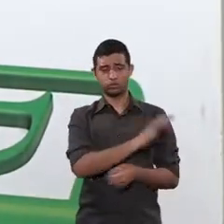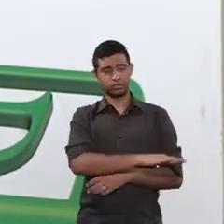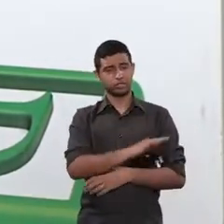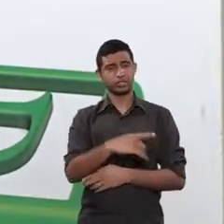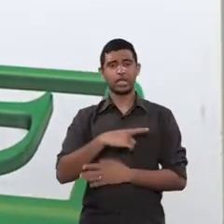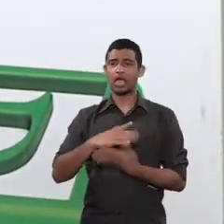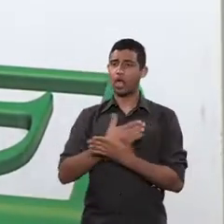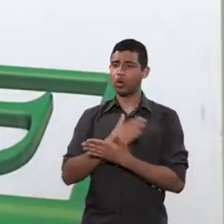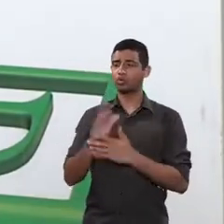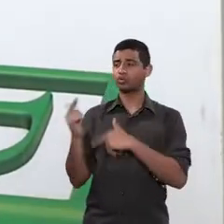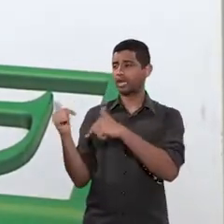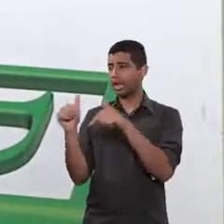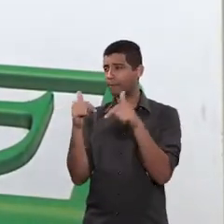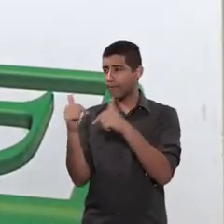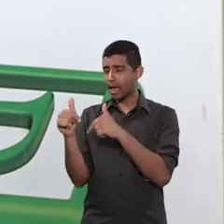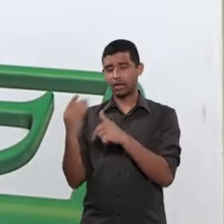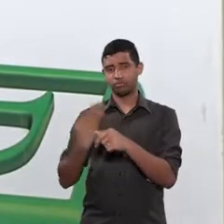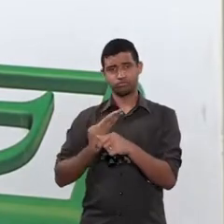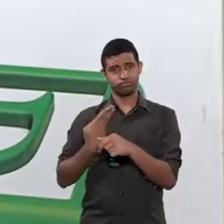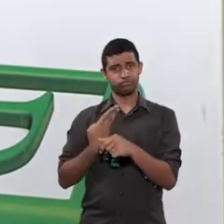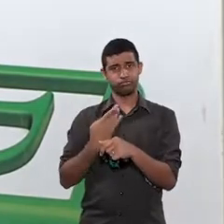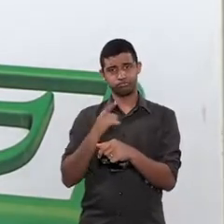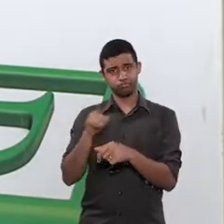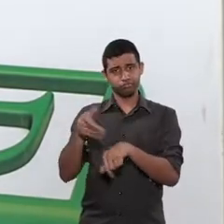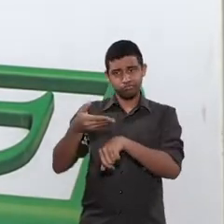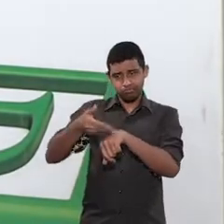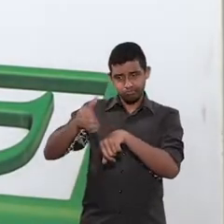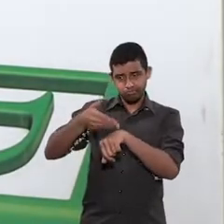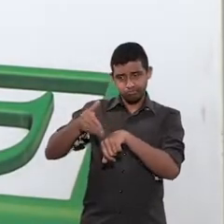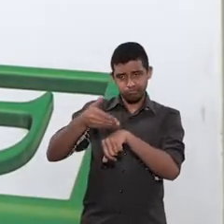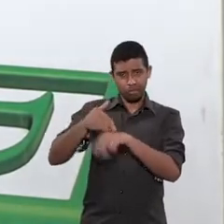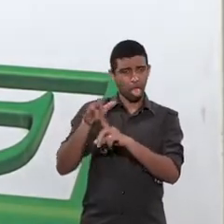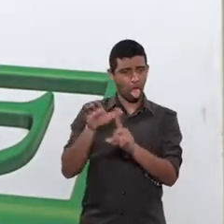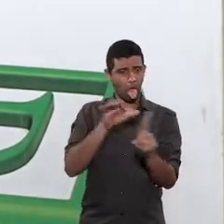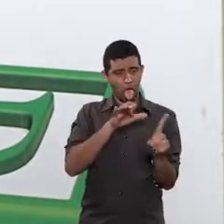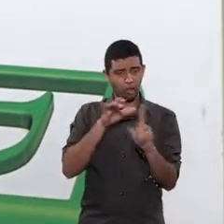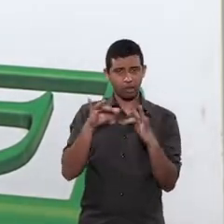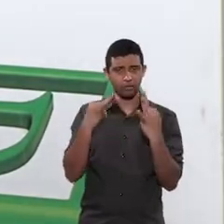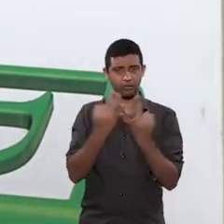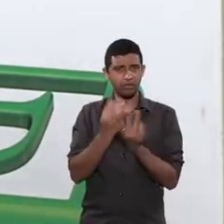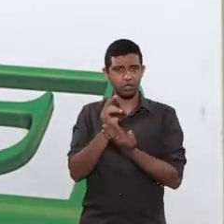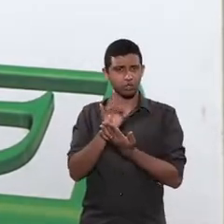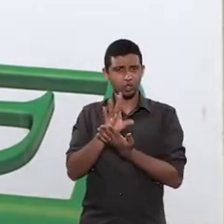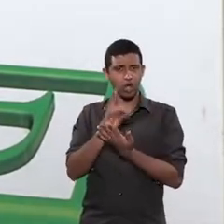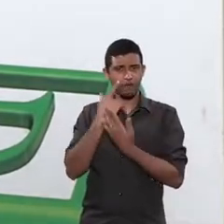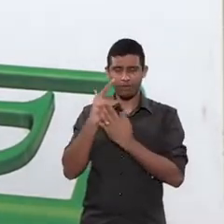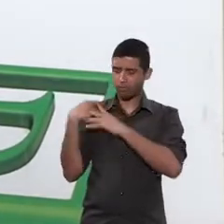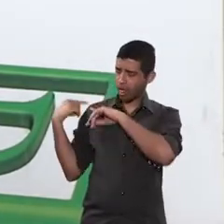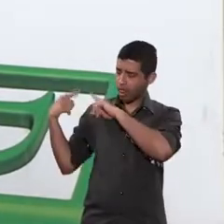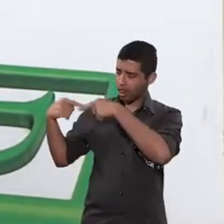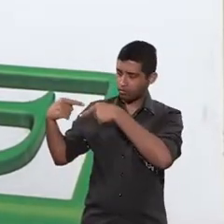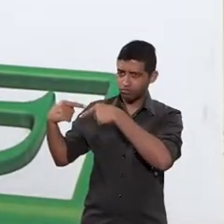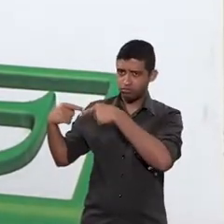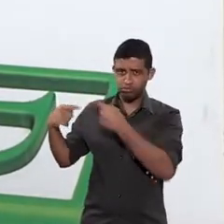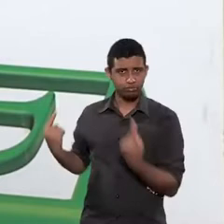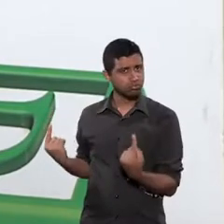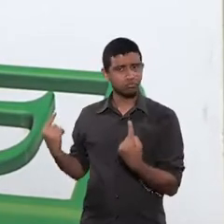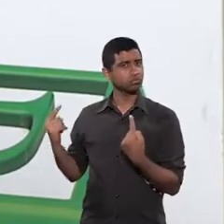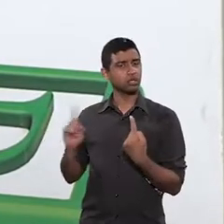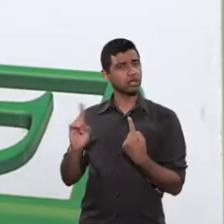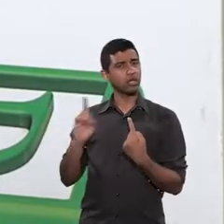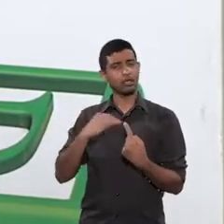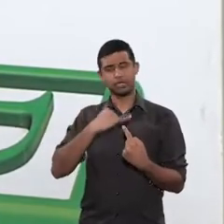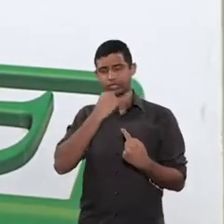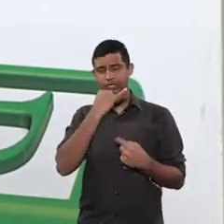gente tem vivência de colegas de trabalho que foram e praticaram a alianção parental. Não é só quando você desconstrói. Quando você pactua em qualquer